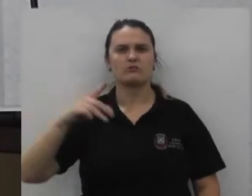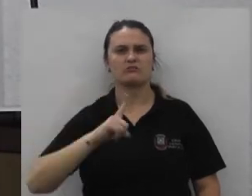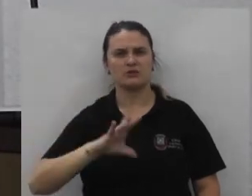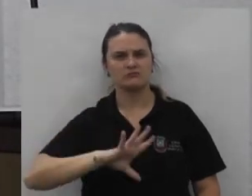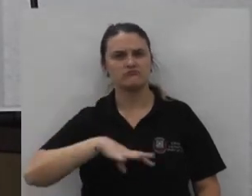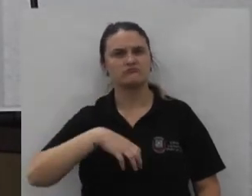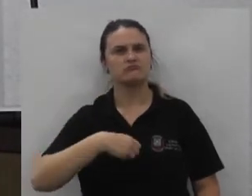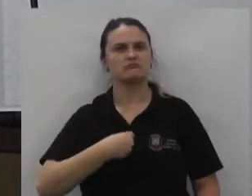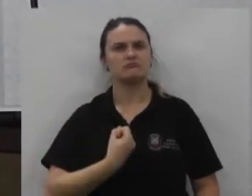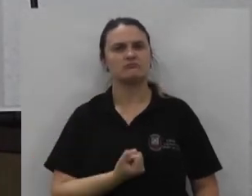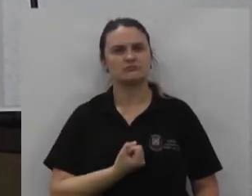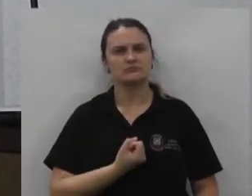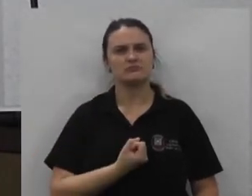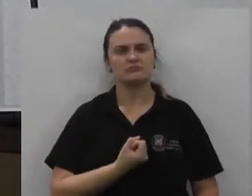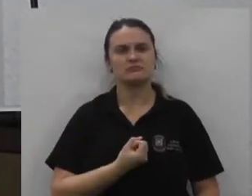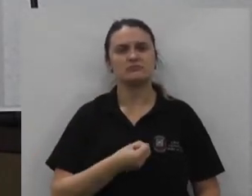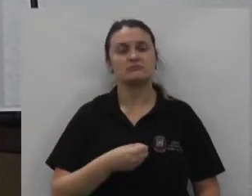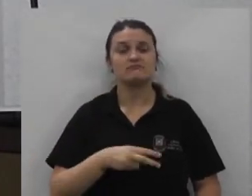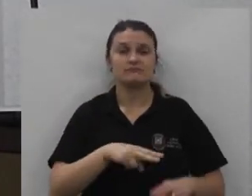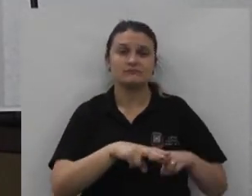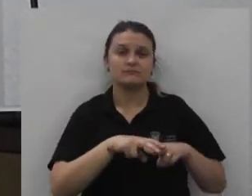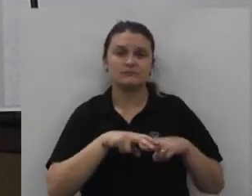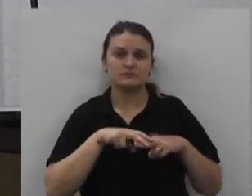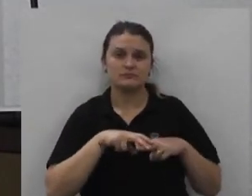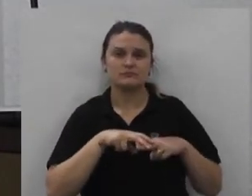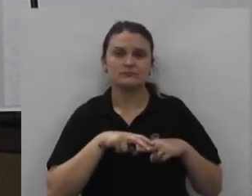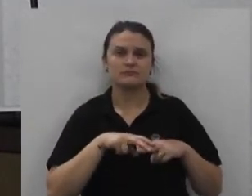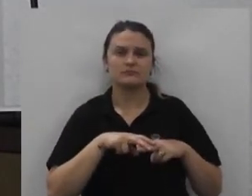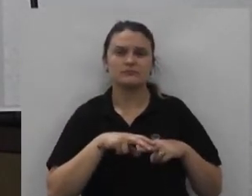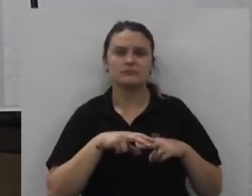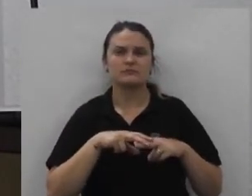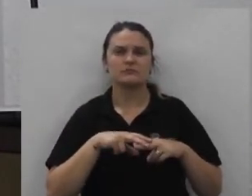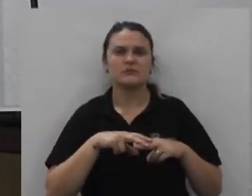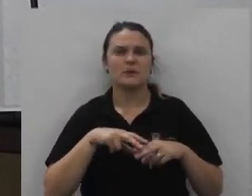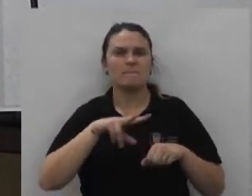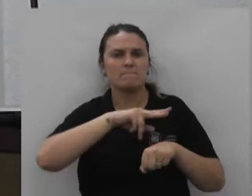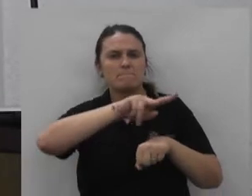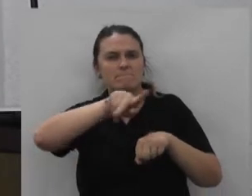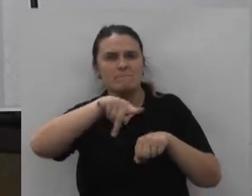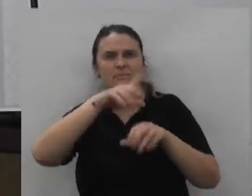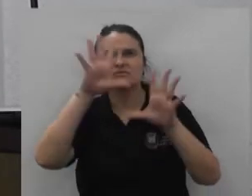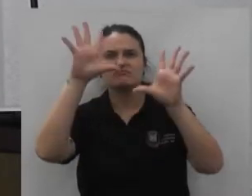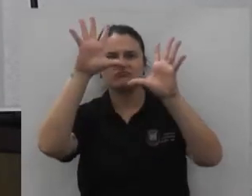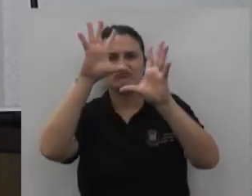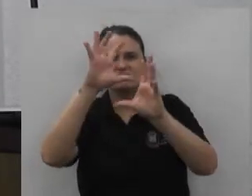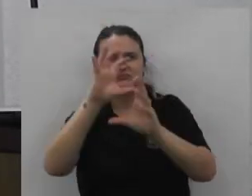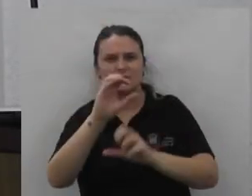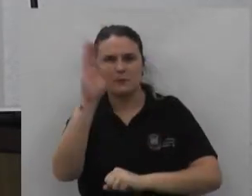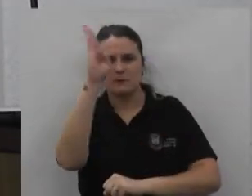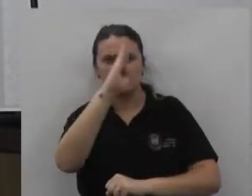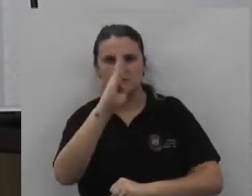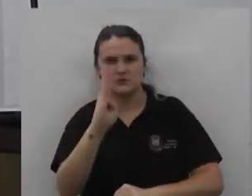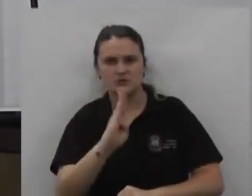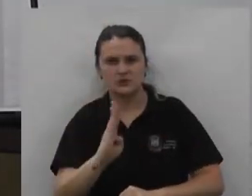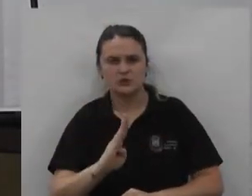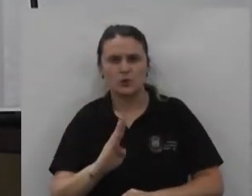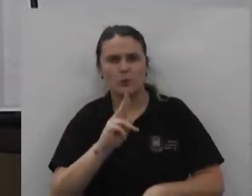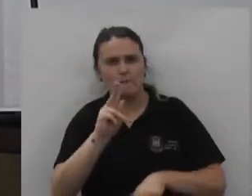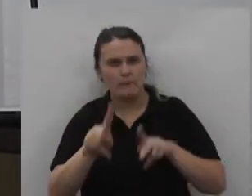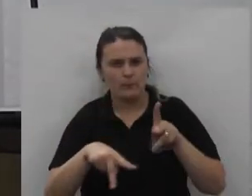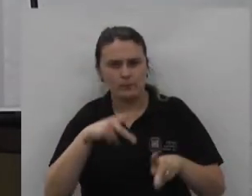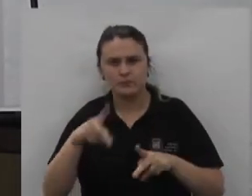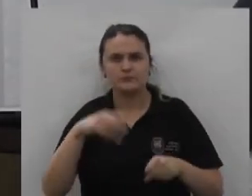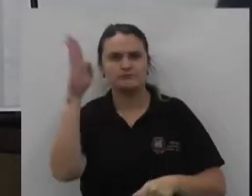com coragem é por isso que toda nação brasileira todo